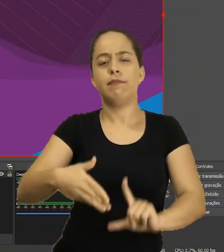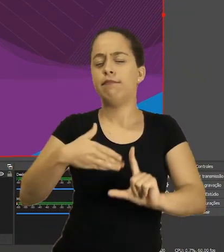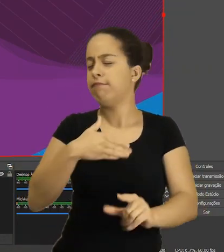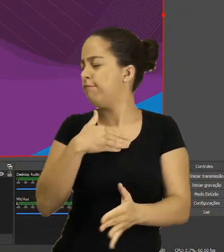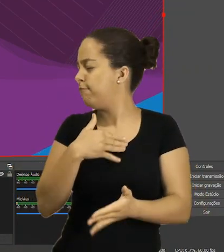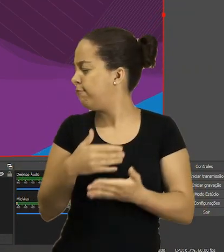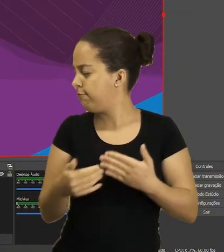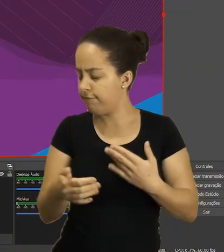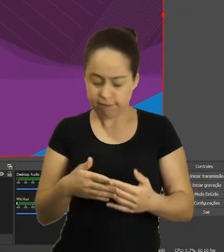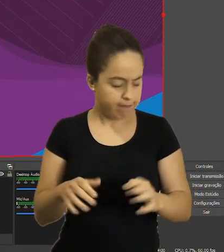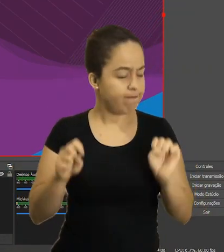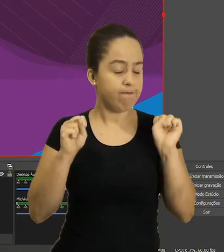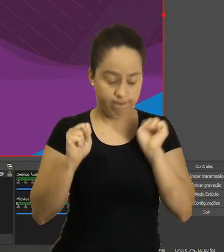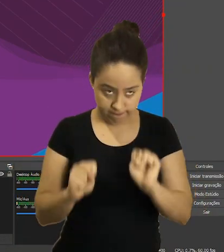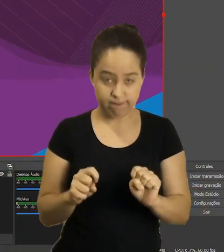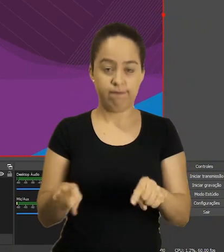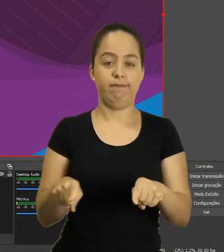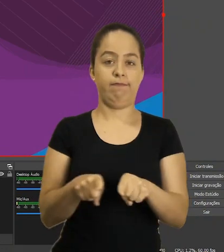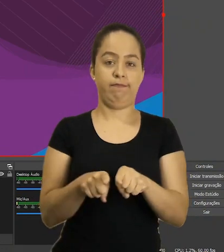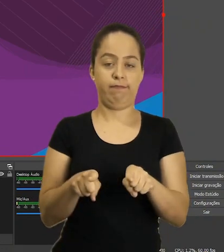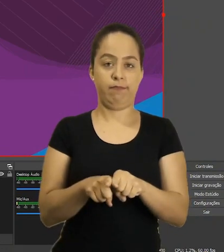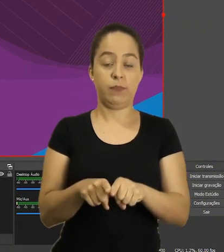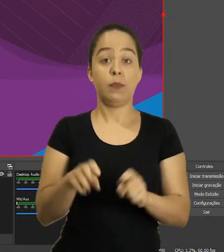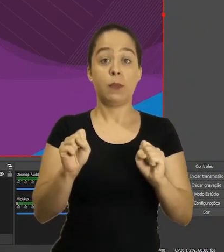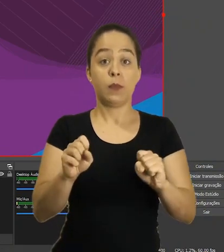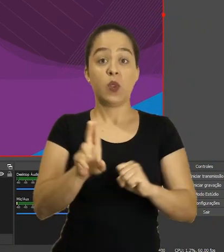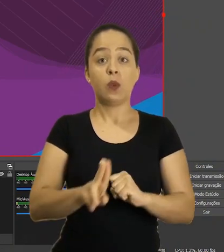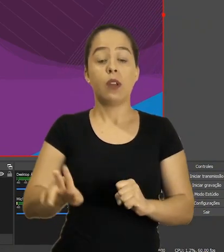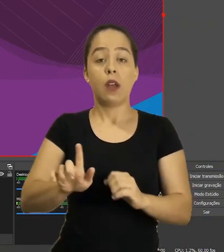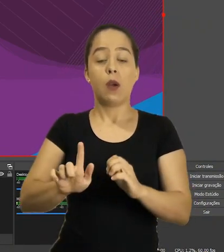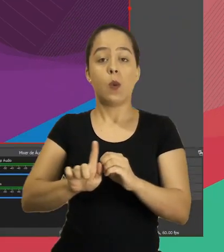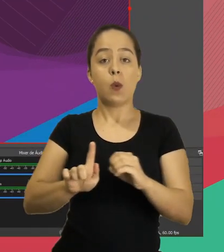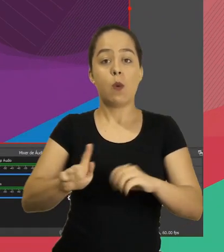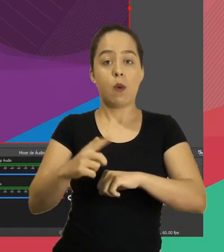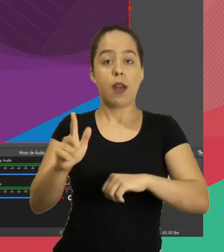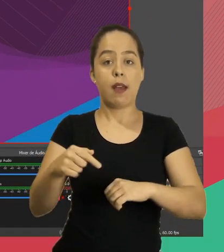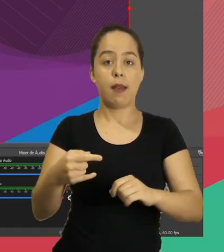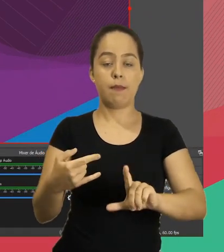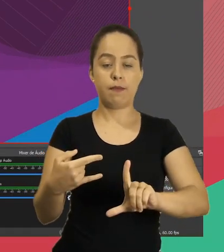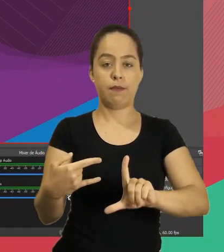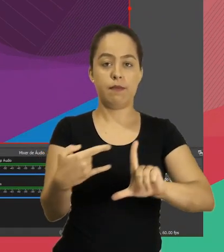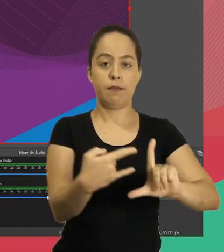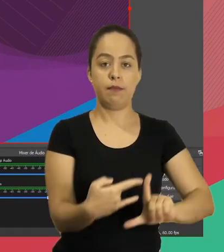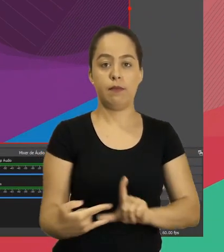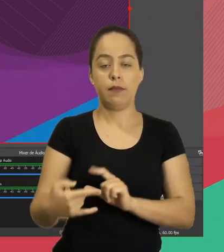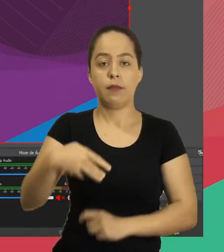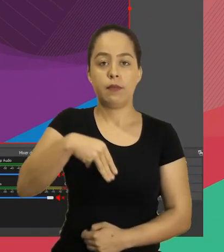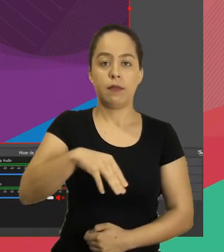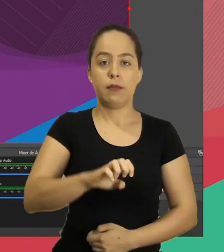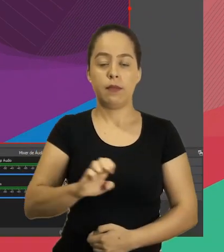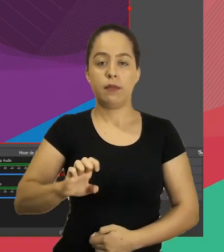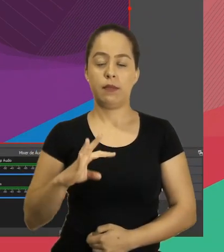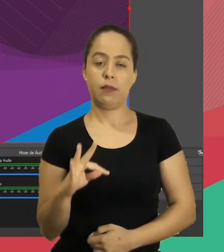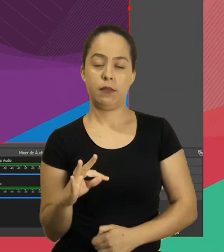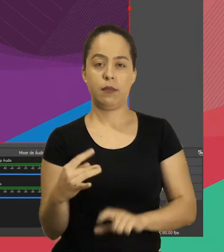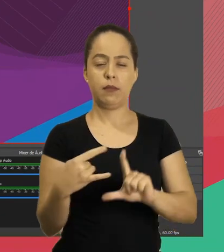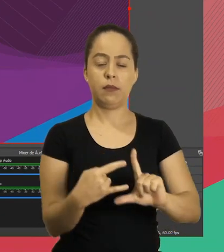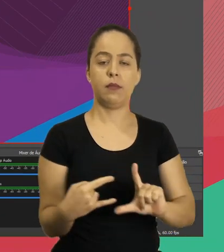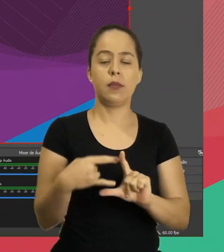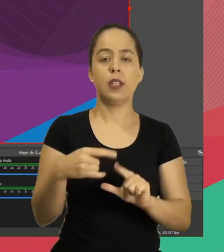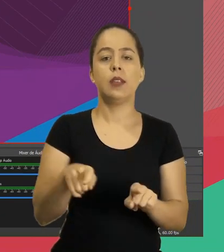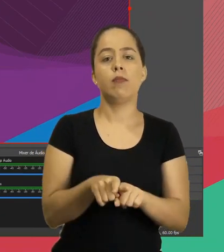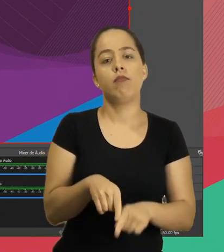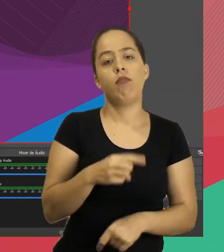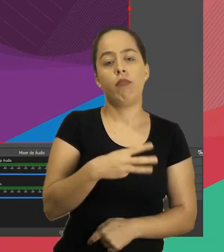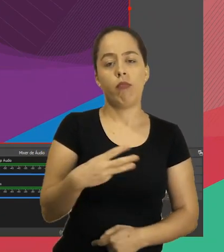serviço de webconferência que você quiser. Google Meet, pode usar o Google Meet, o